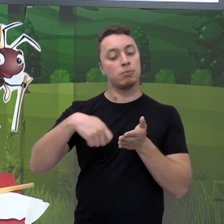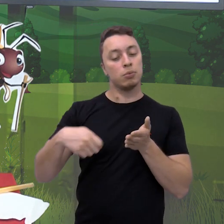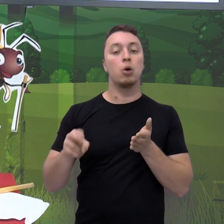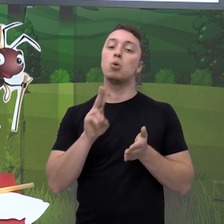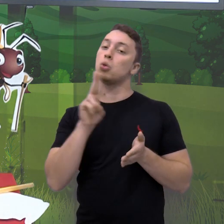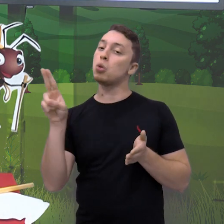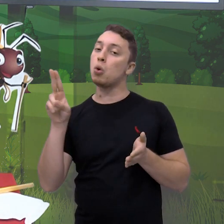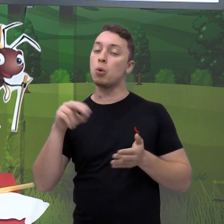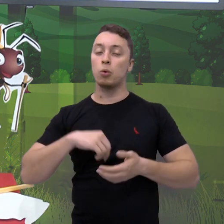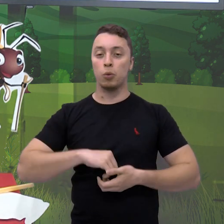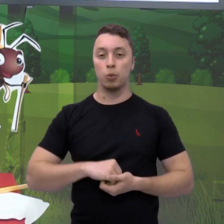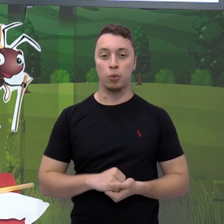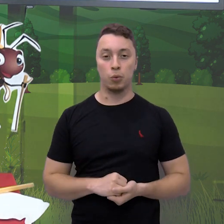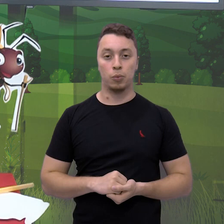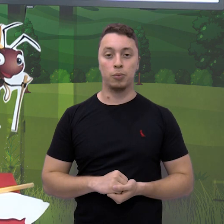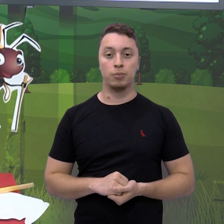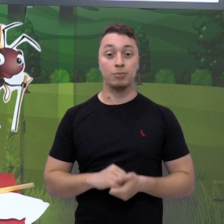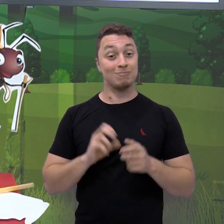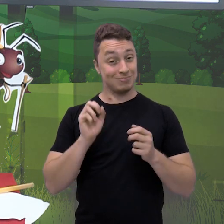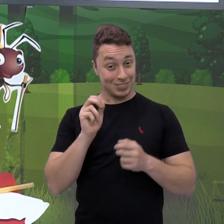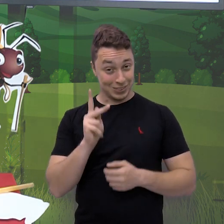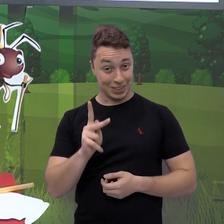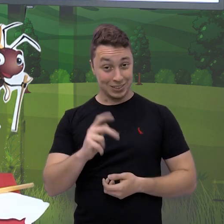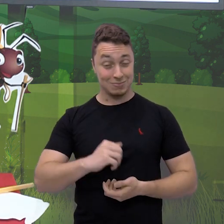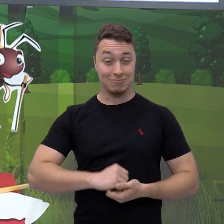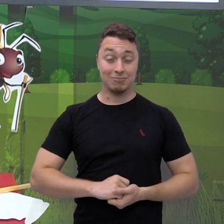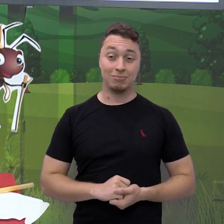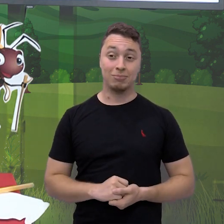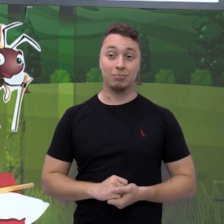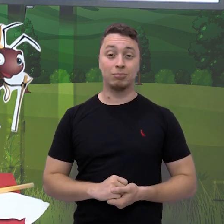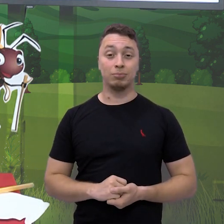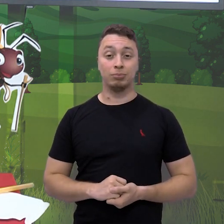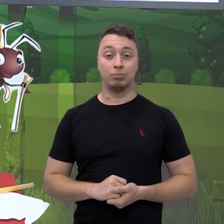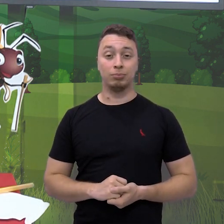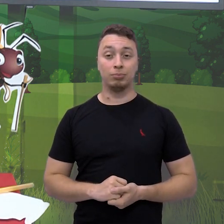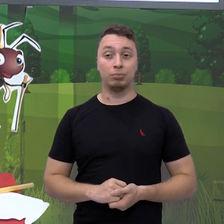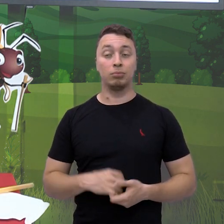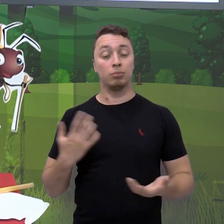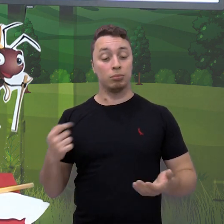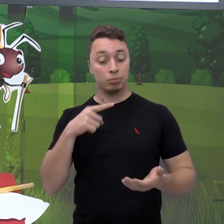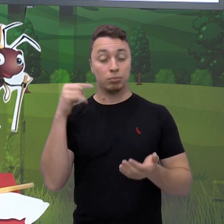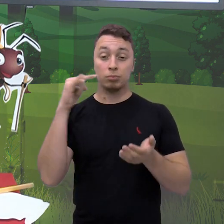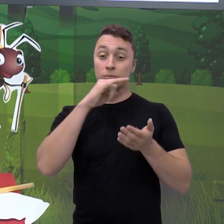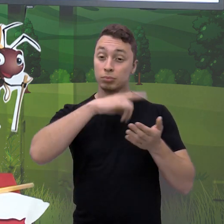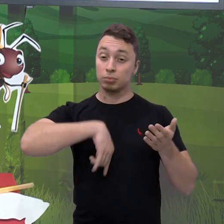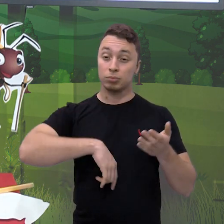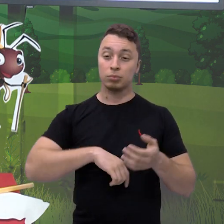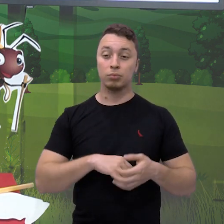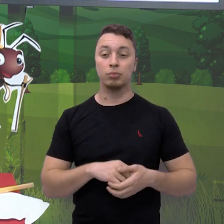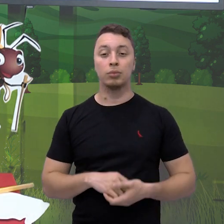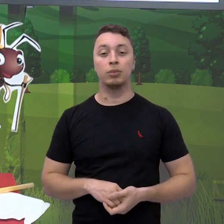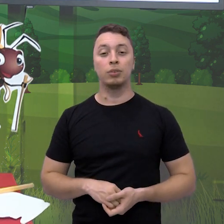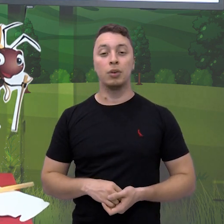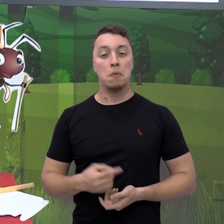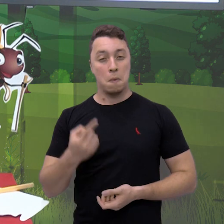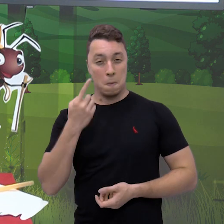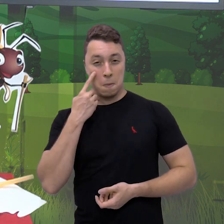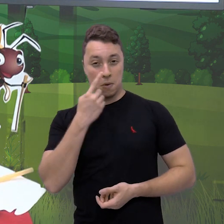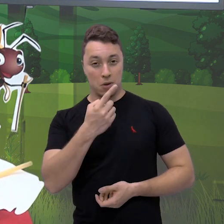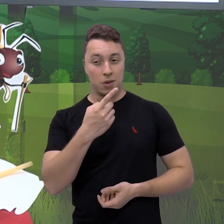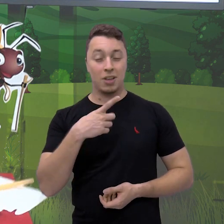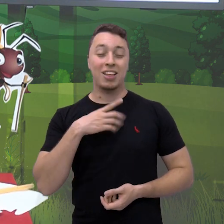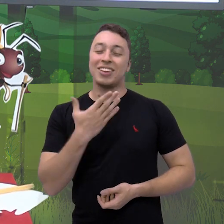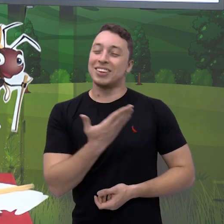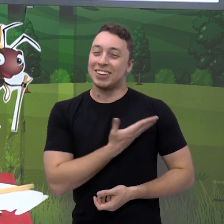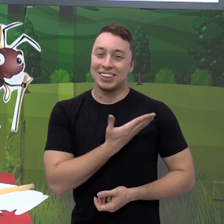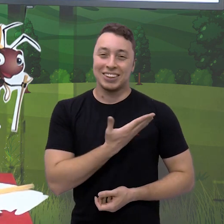escolhida para fazer o Dudu, tá bom? E aí, olha, com essa atividade, nós vimos ali que apareceu um